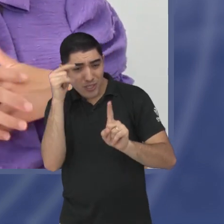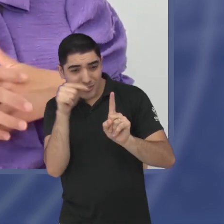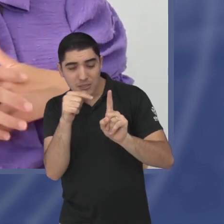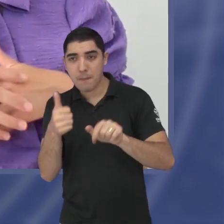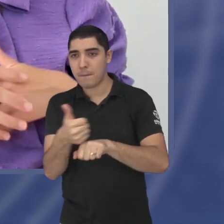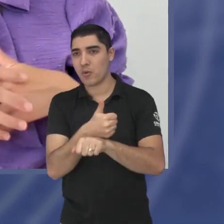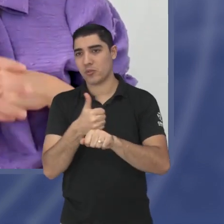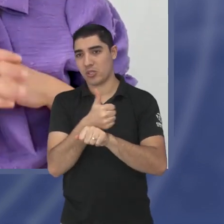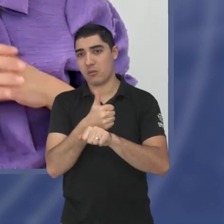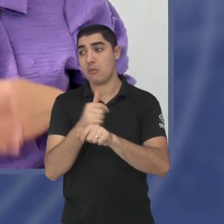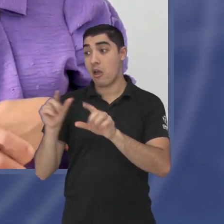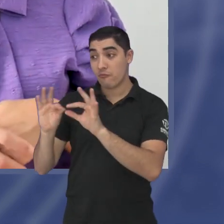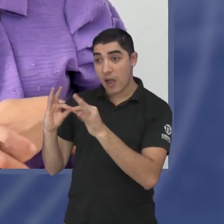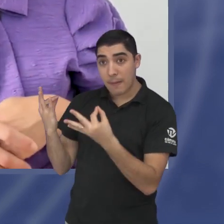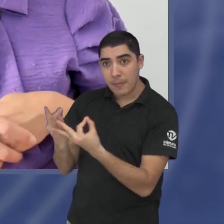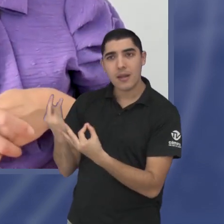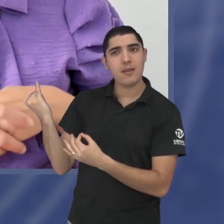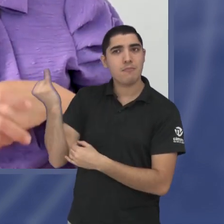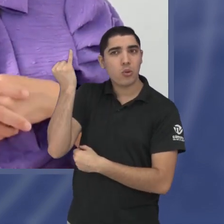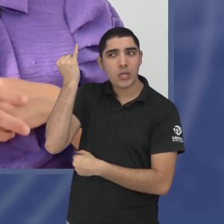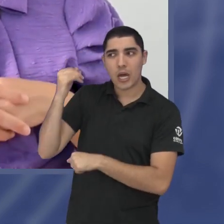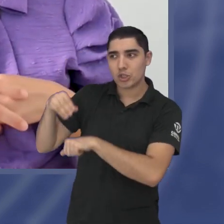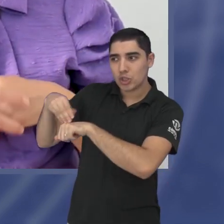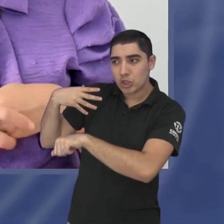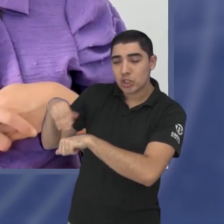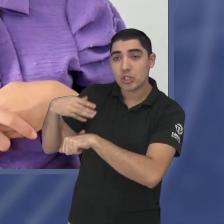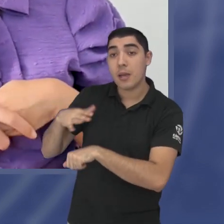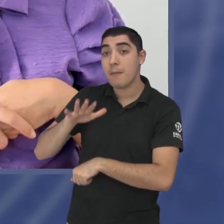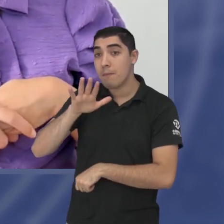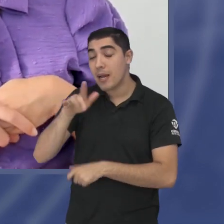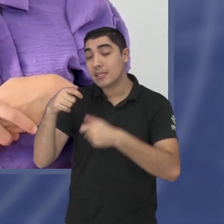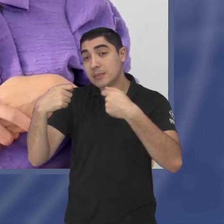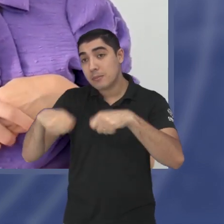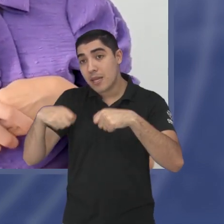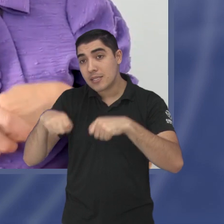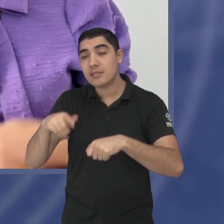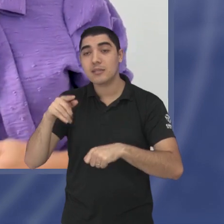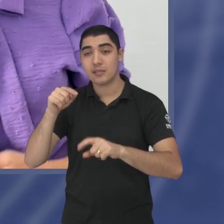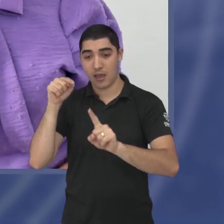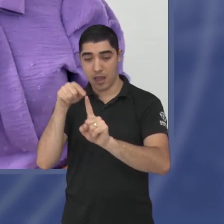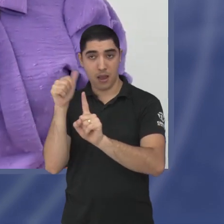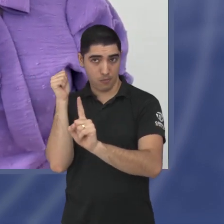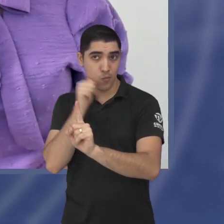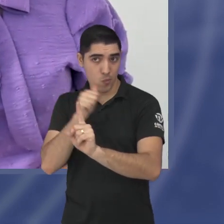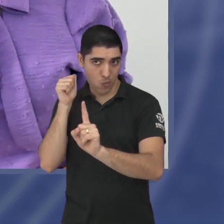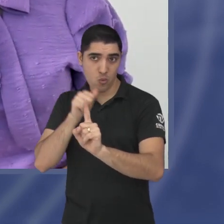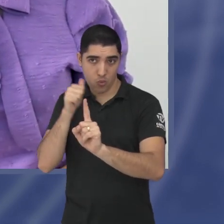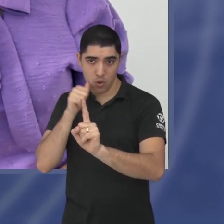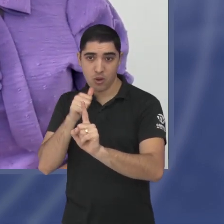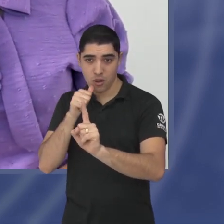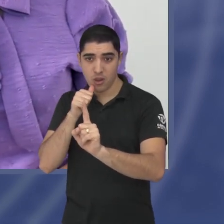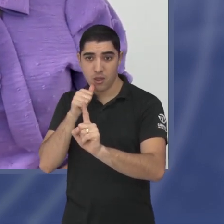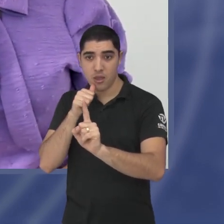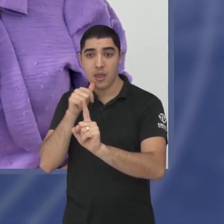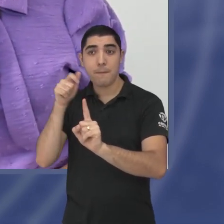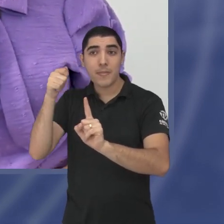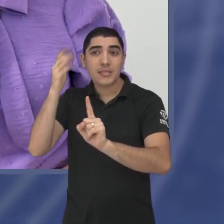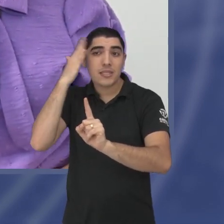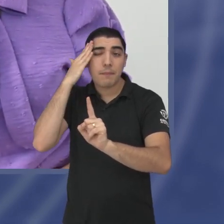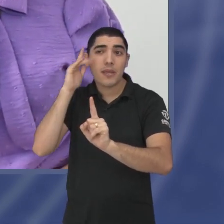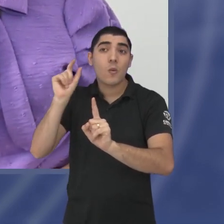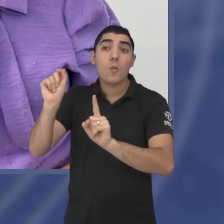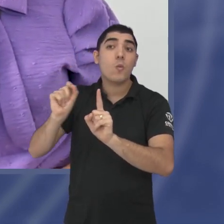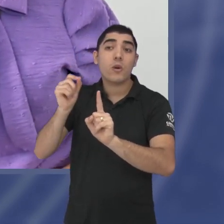uma dica profissional, ela é muito importante, uma dica familiar, ela é muito importante, mas também saber selecionar